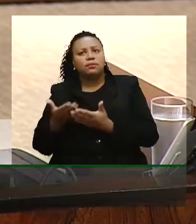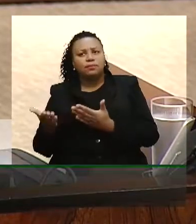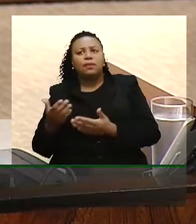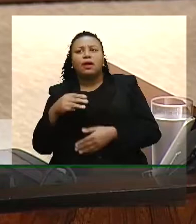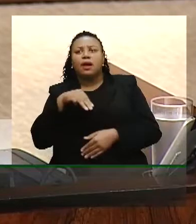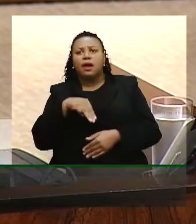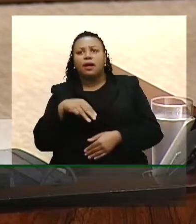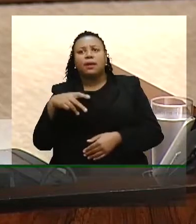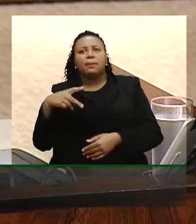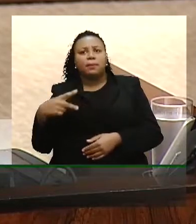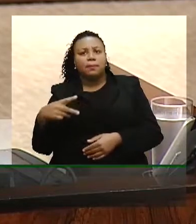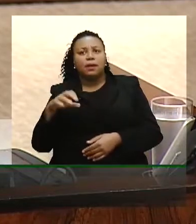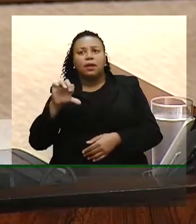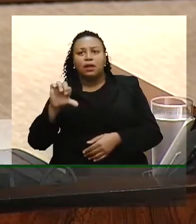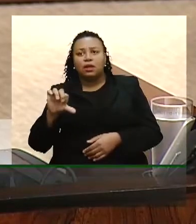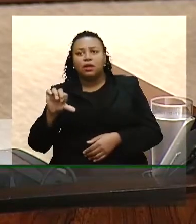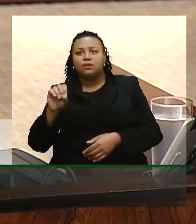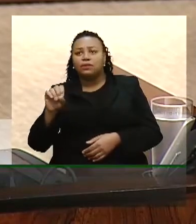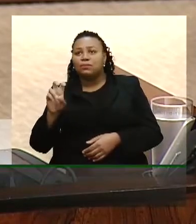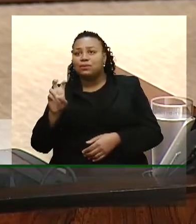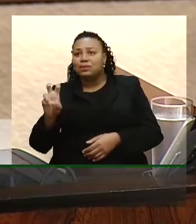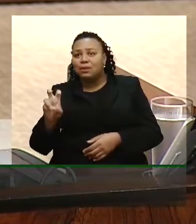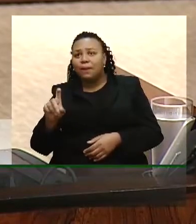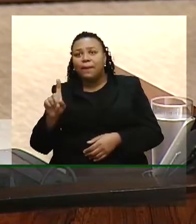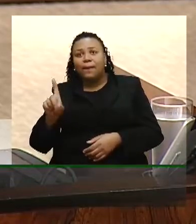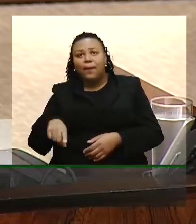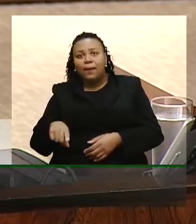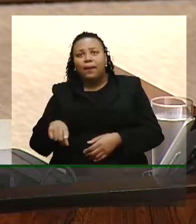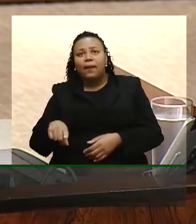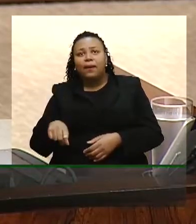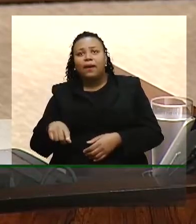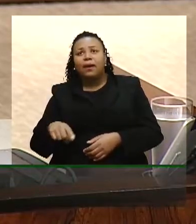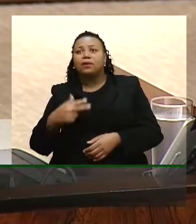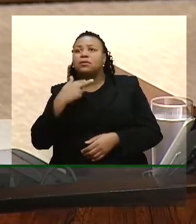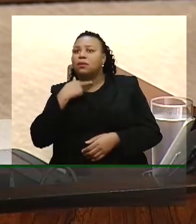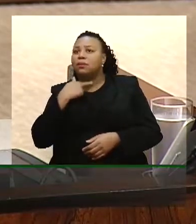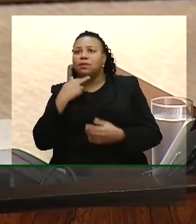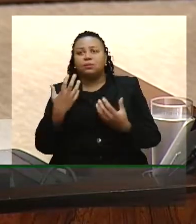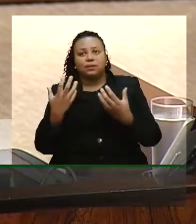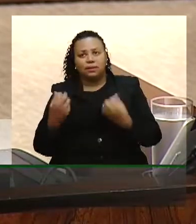a medida provisória 905 é inadmissível.